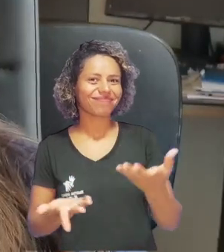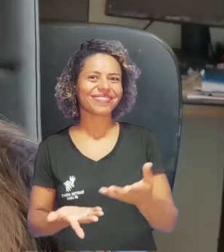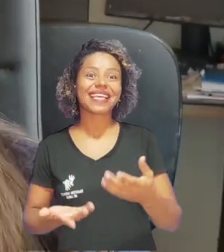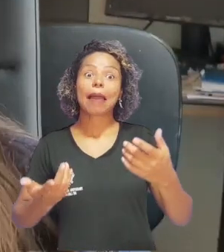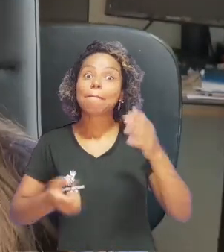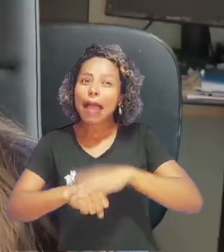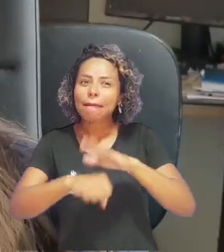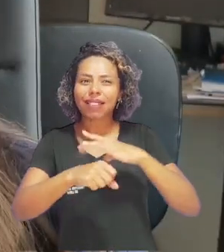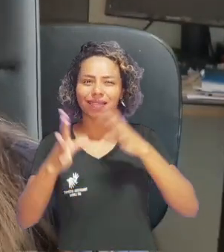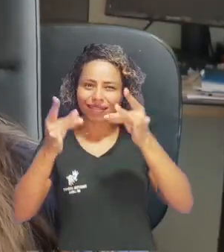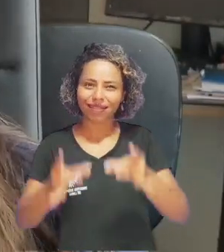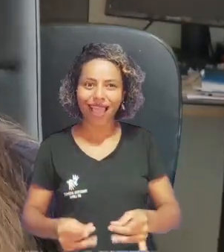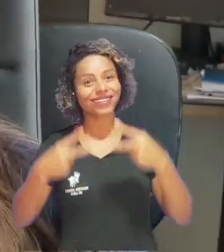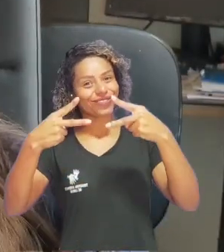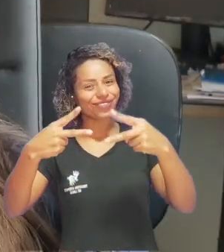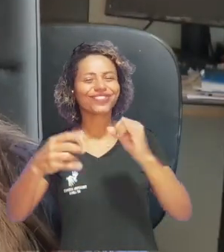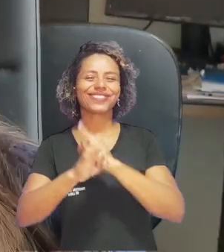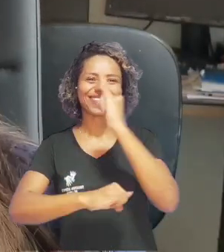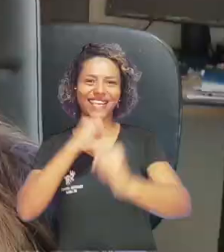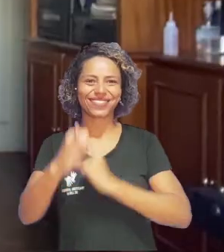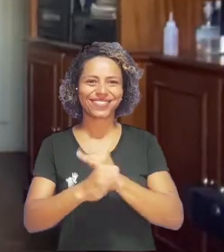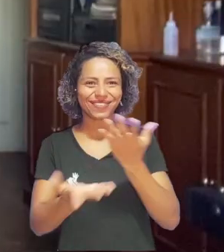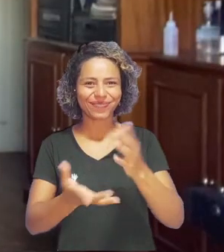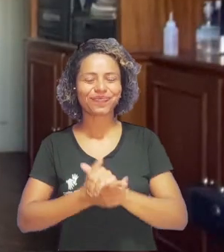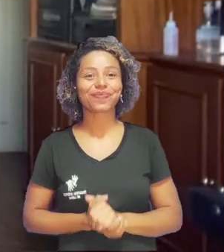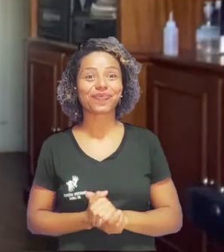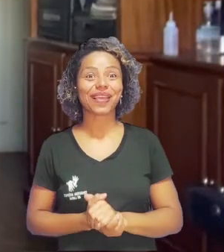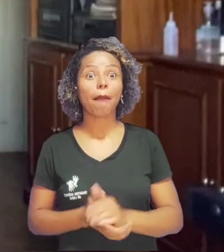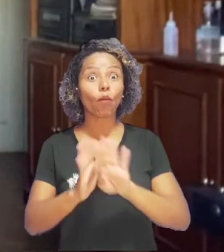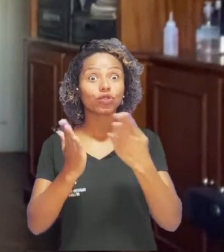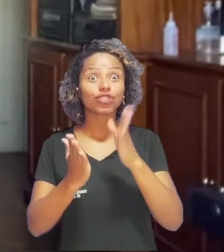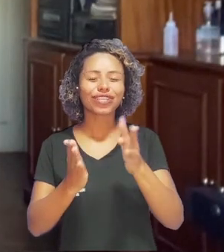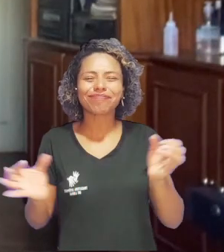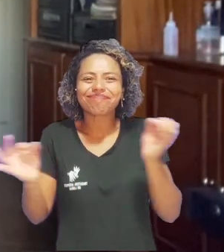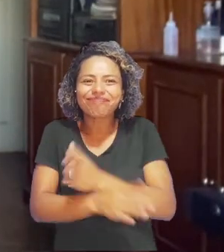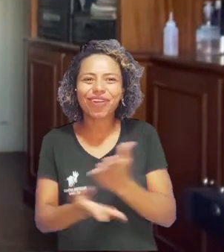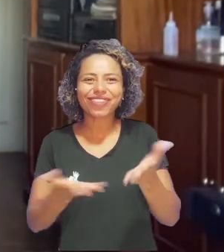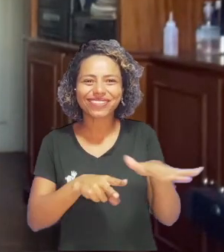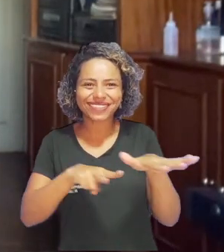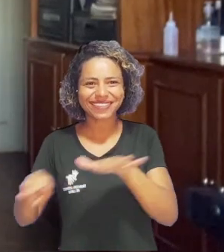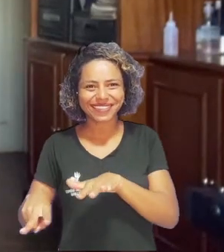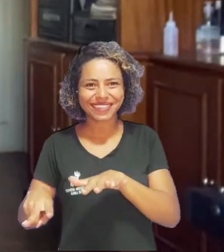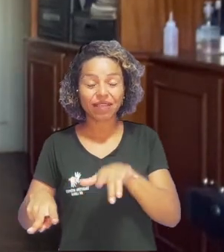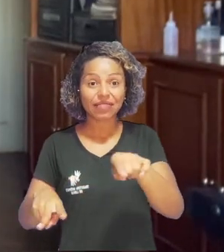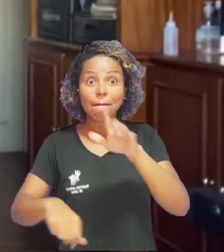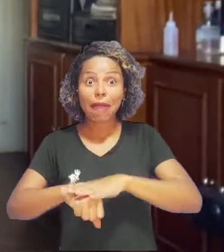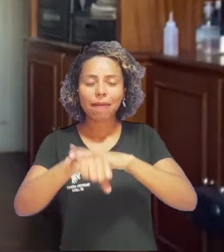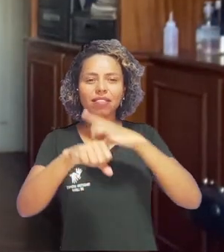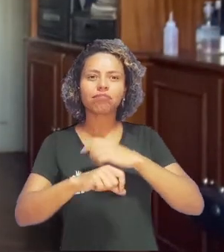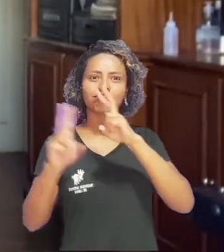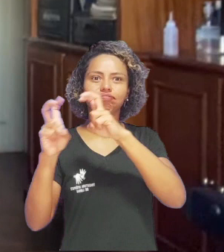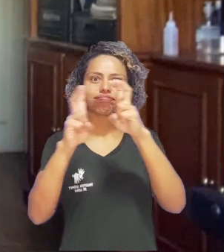Gerais. Saiba mais detalhes em nosso portal de notícias. E o boletim de notícias dessa semana está chegando ao fim.